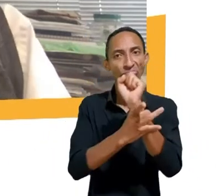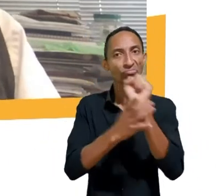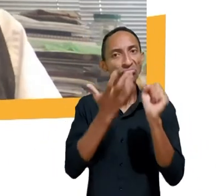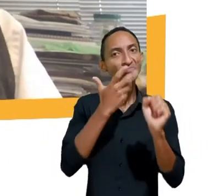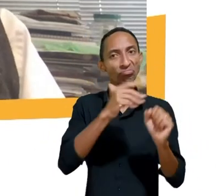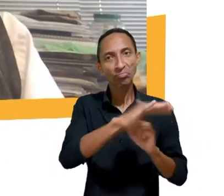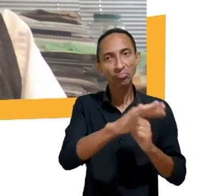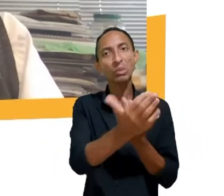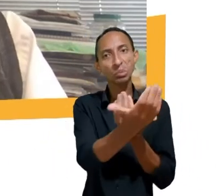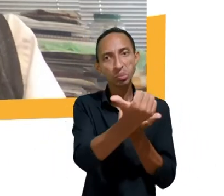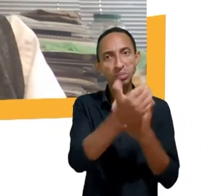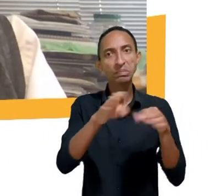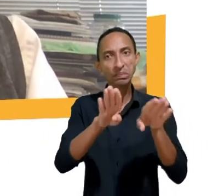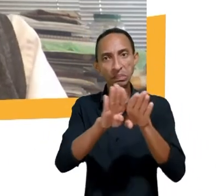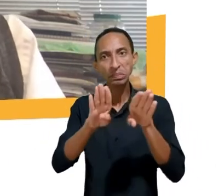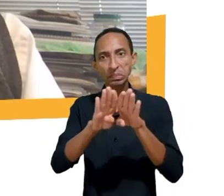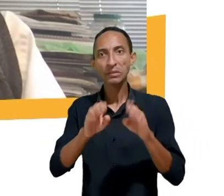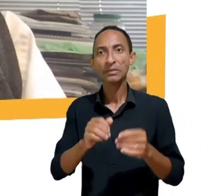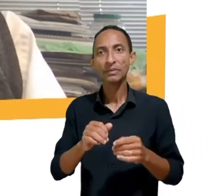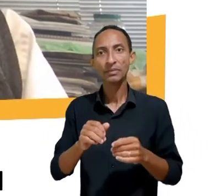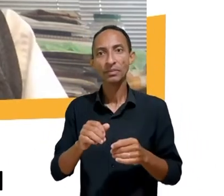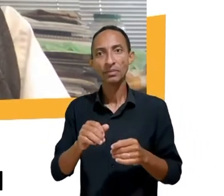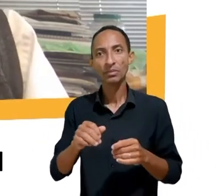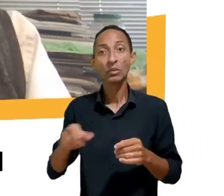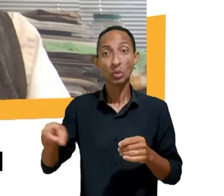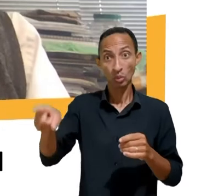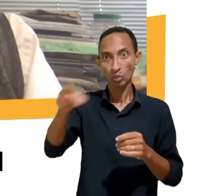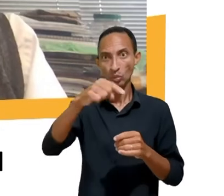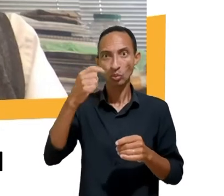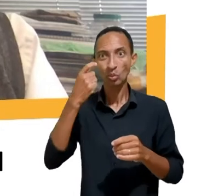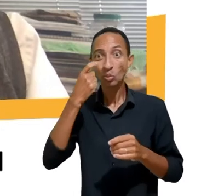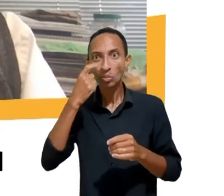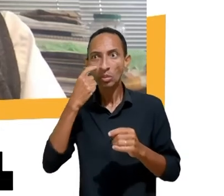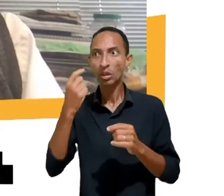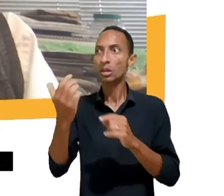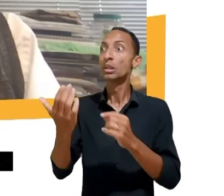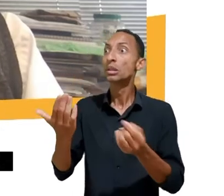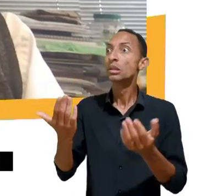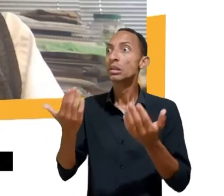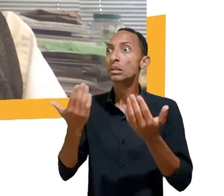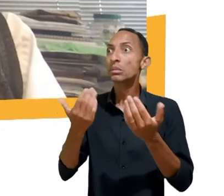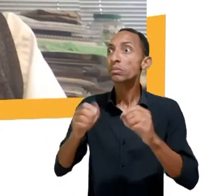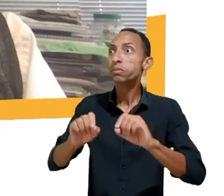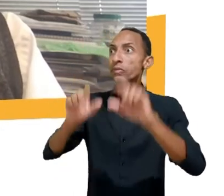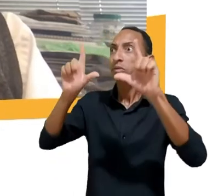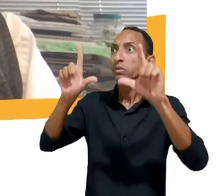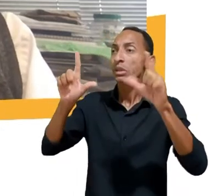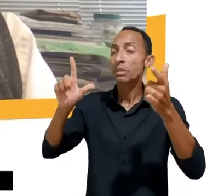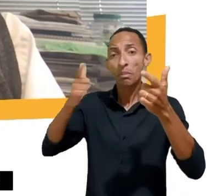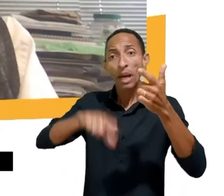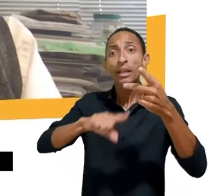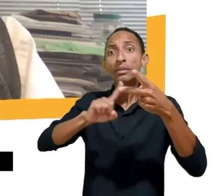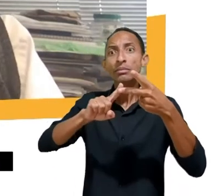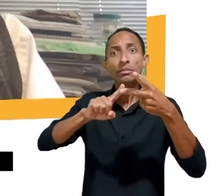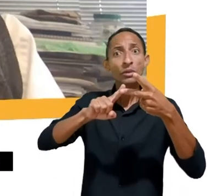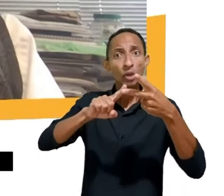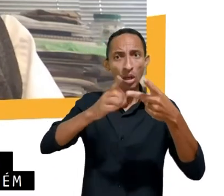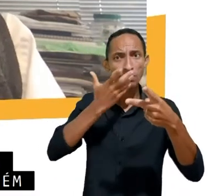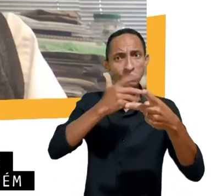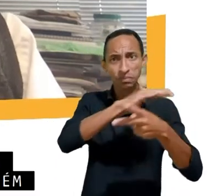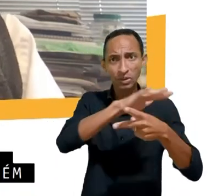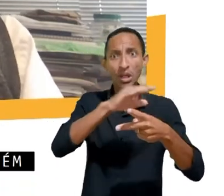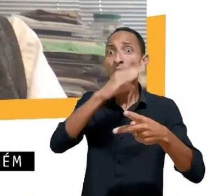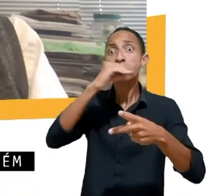por que nós estamos sendo expostos a algo. E isso acontece não só para crianças como também para adultos. Quer dizer, certamente nós estamos sendo expostos